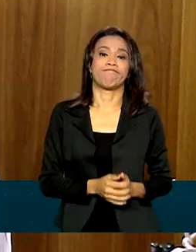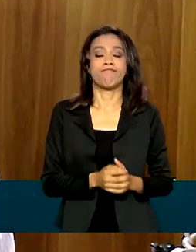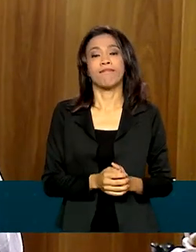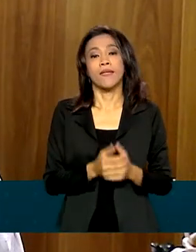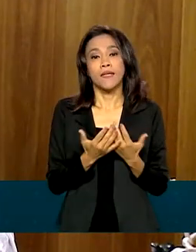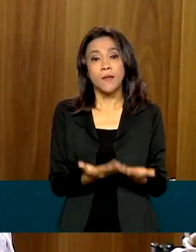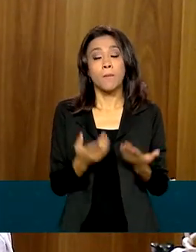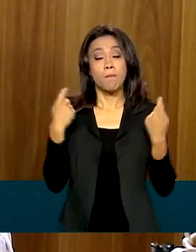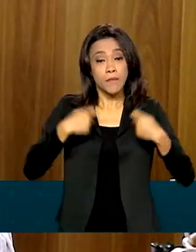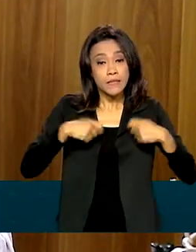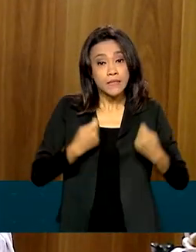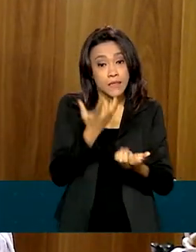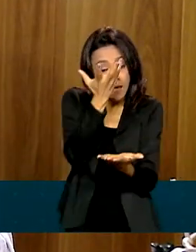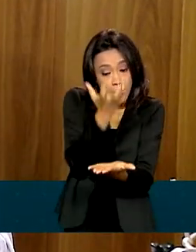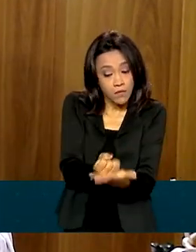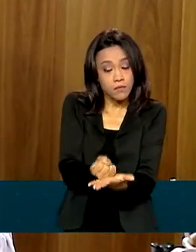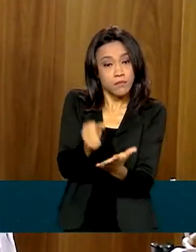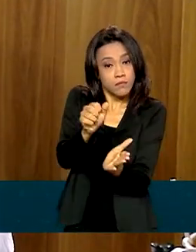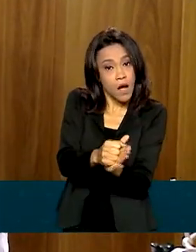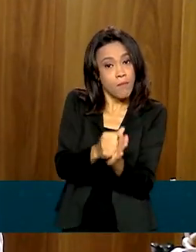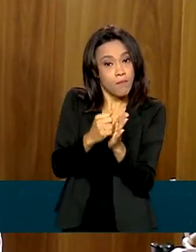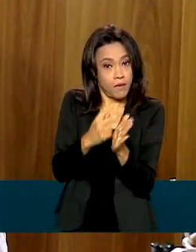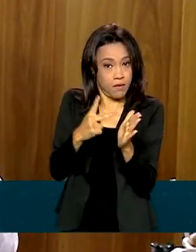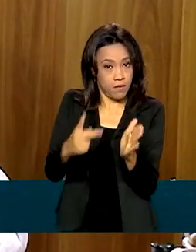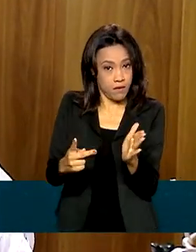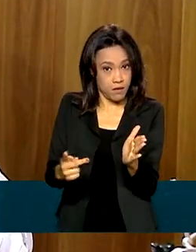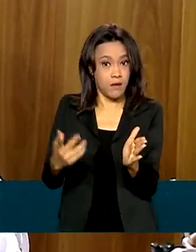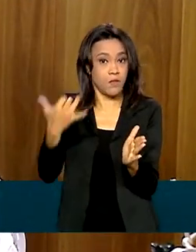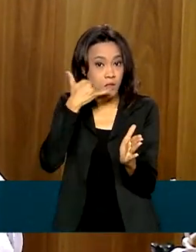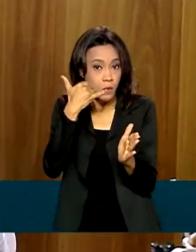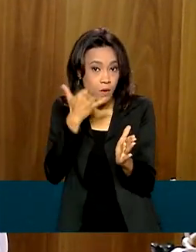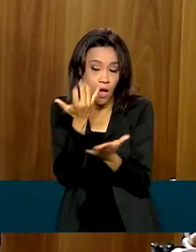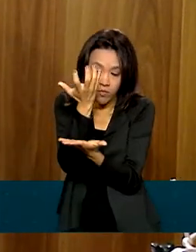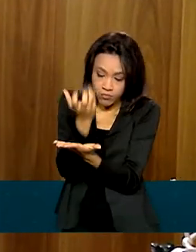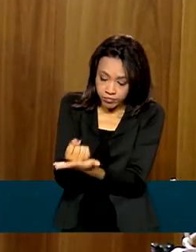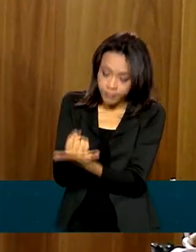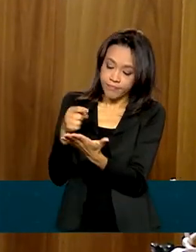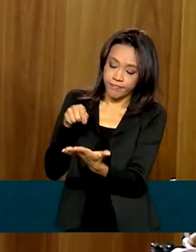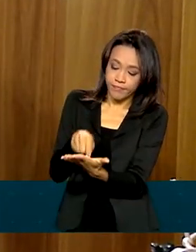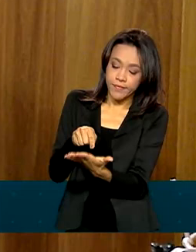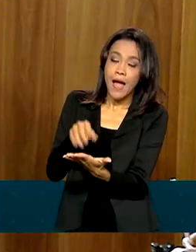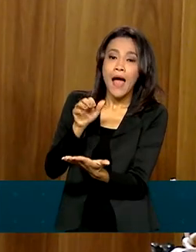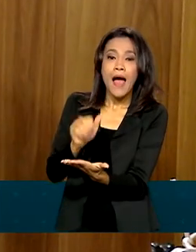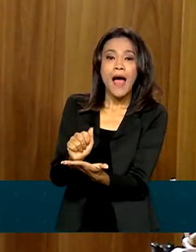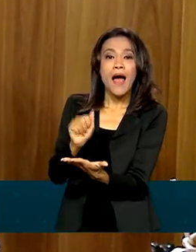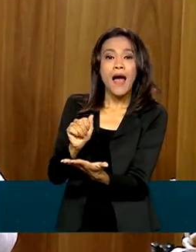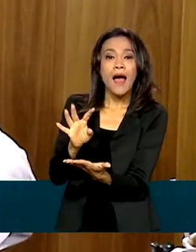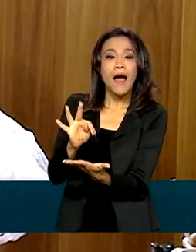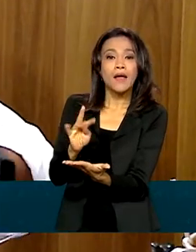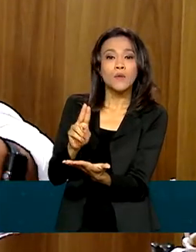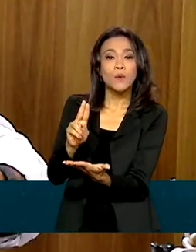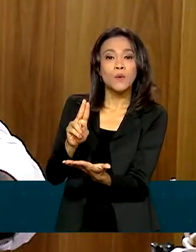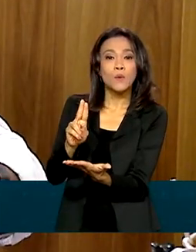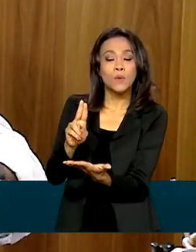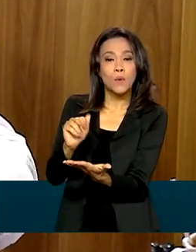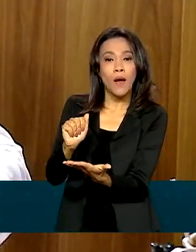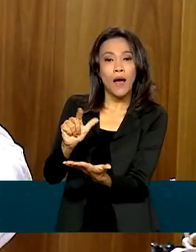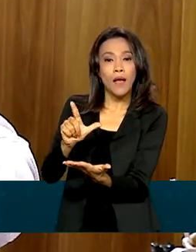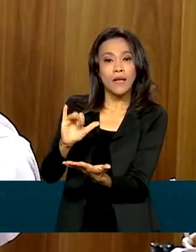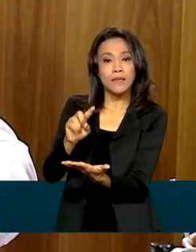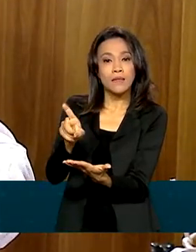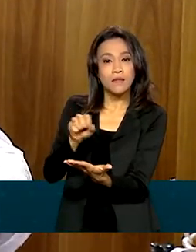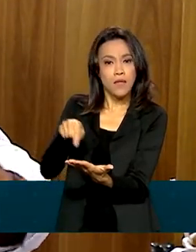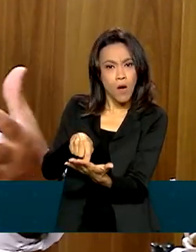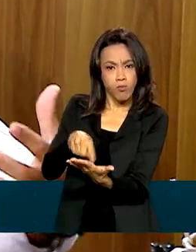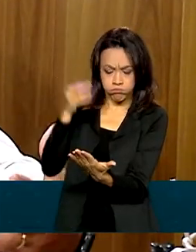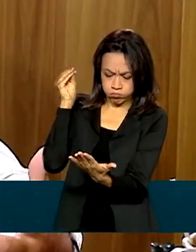Então, baixe o aplicativo nas lojas de aplicativo, Android e iOS, está lá, atualização cadastral. Se não houve nenhuma